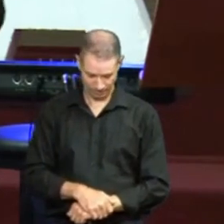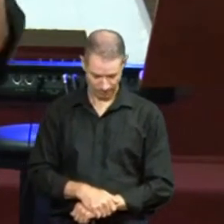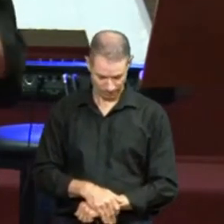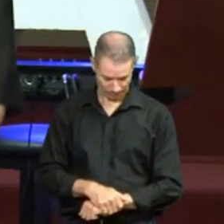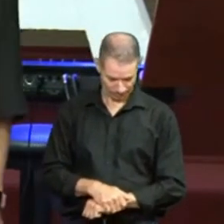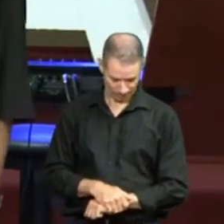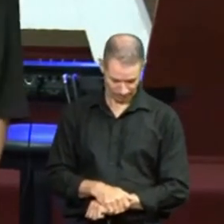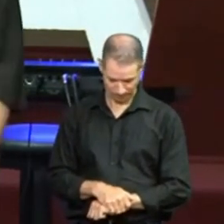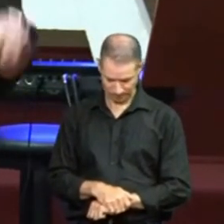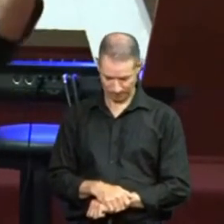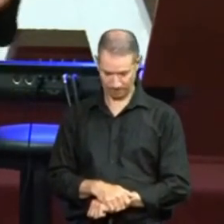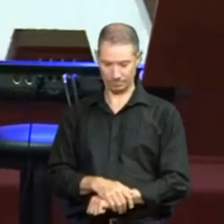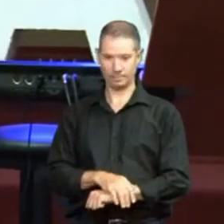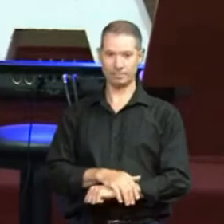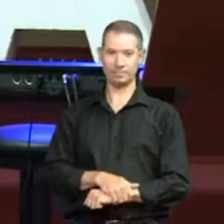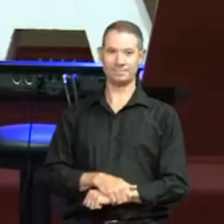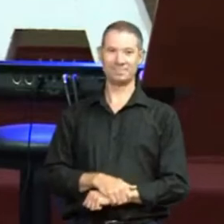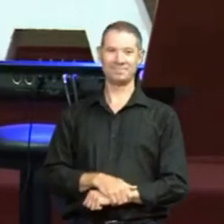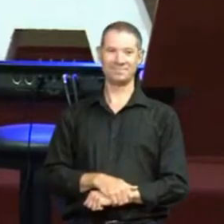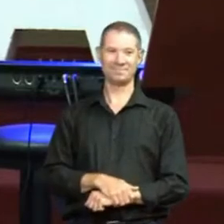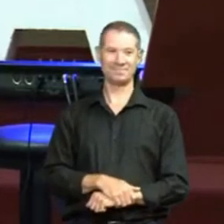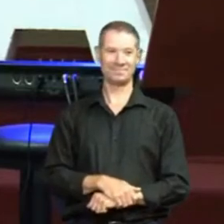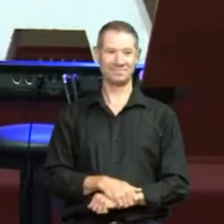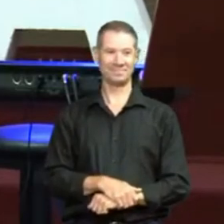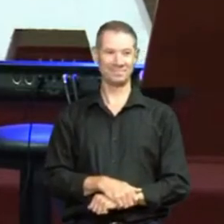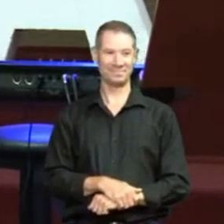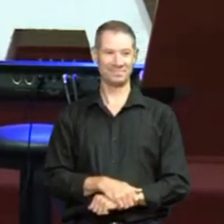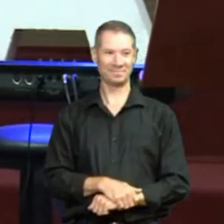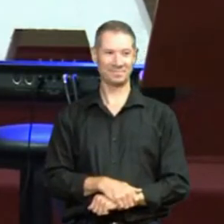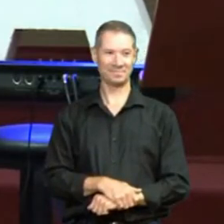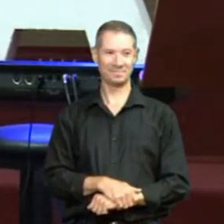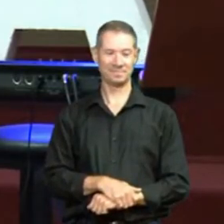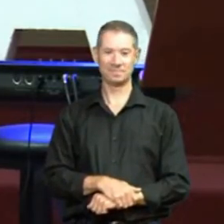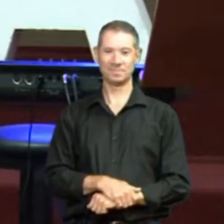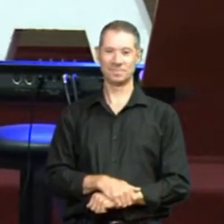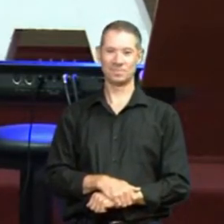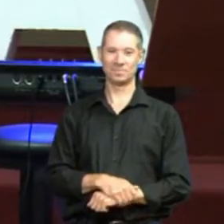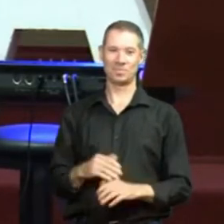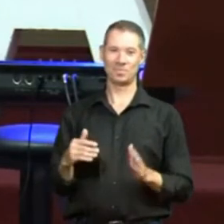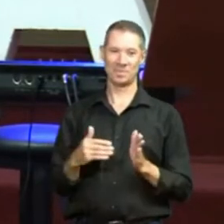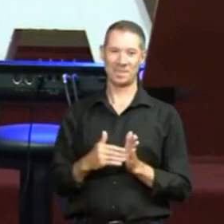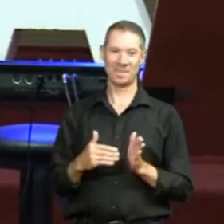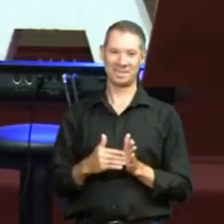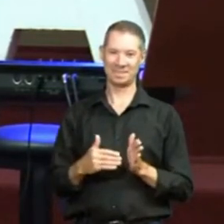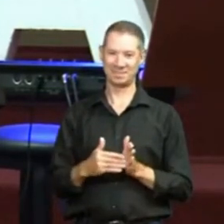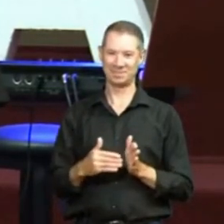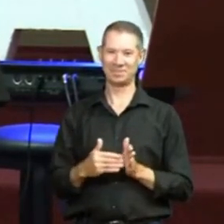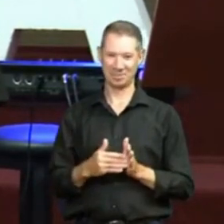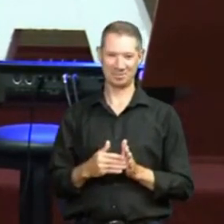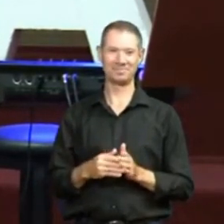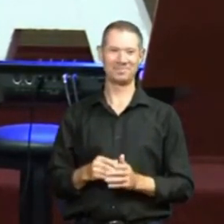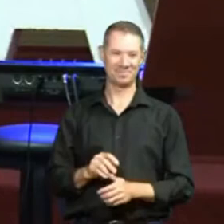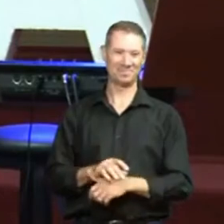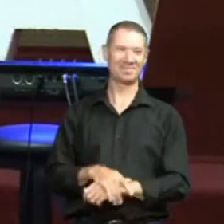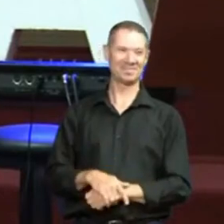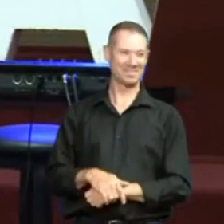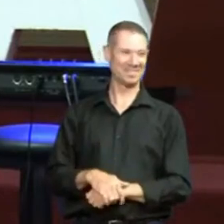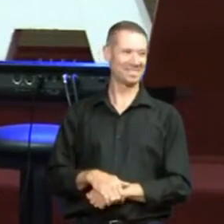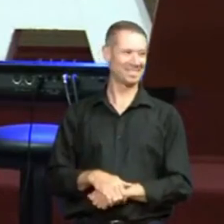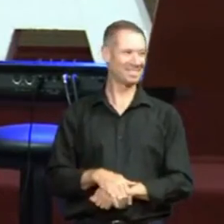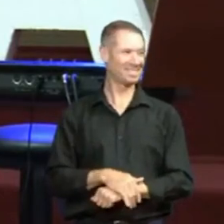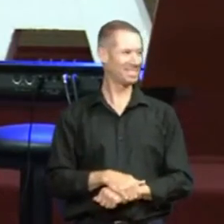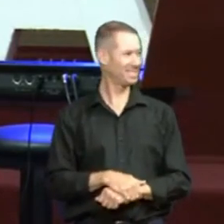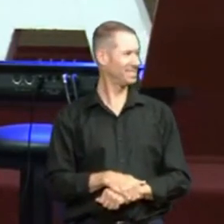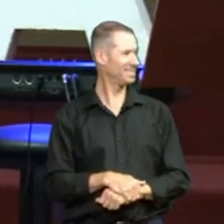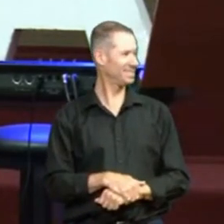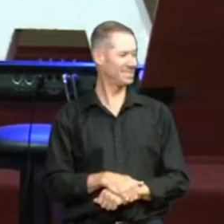Que lindo. Parabéns. E a última para a gente terminar. Deus abençoe. A letra D. E a gente vai